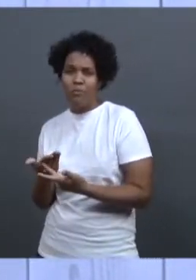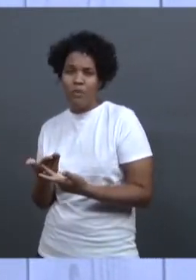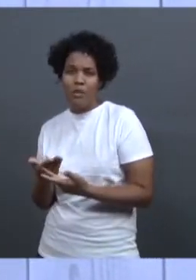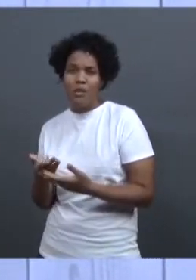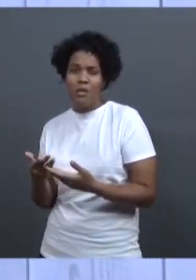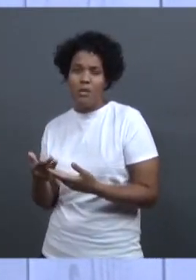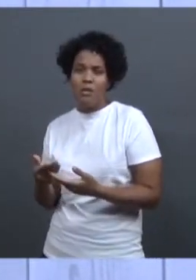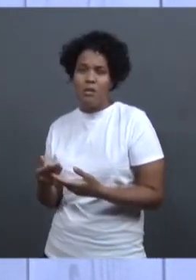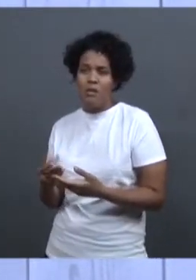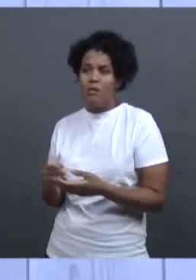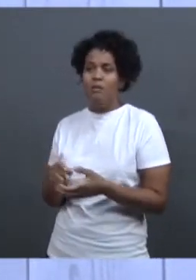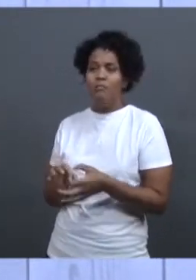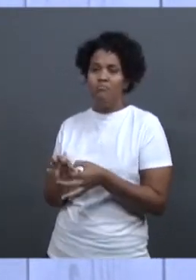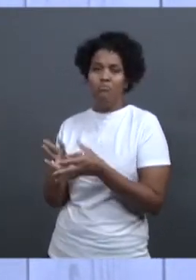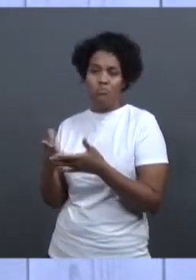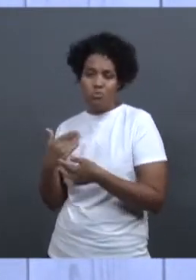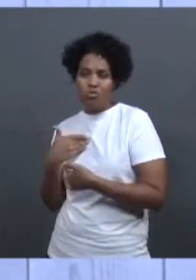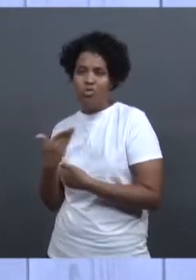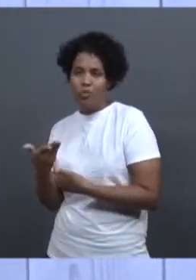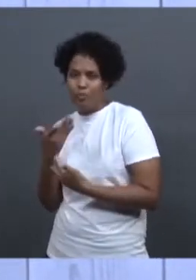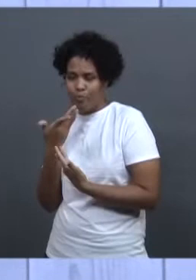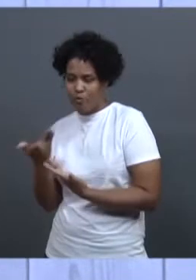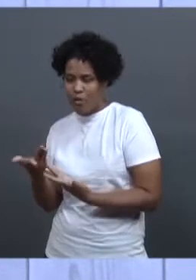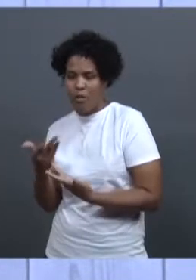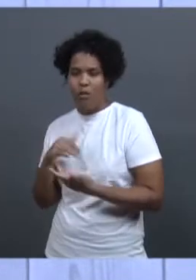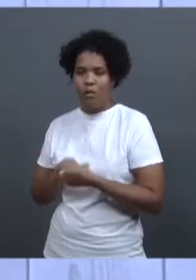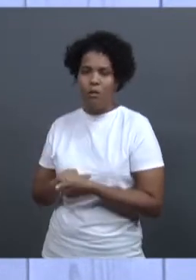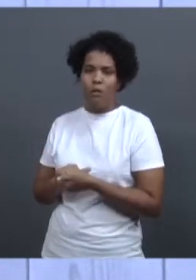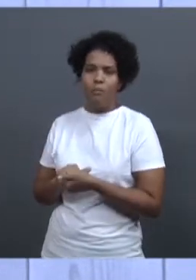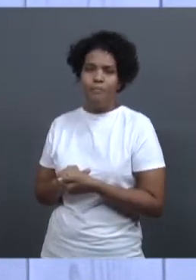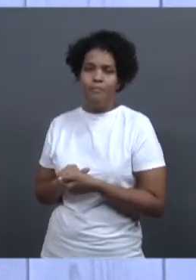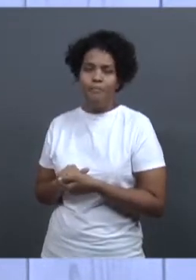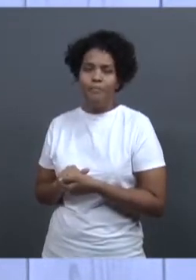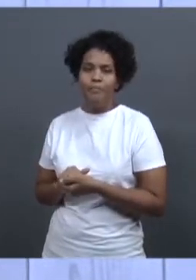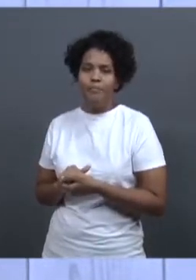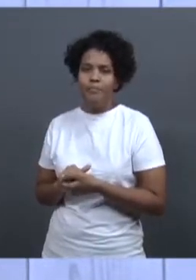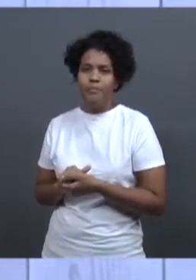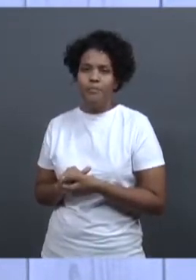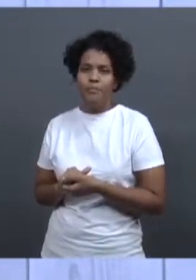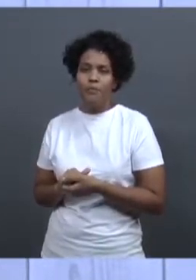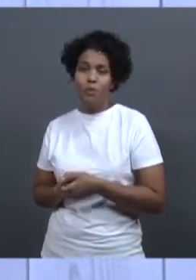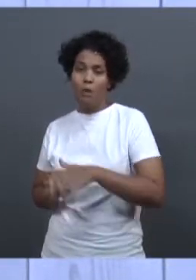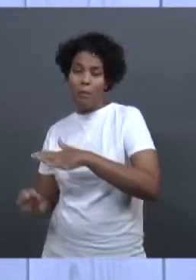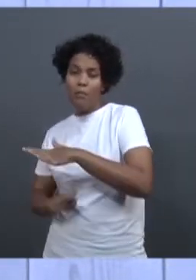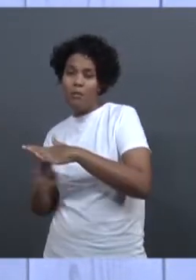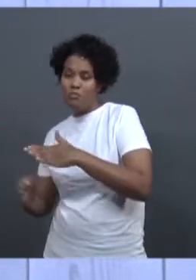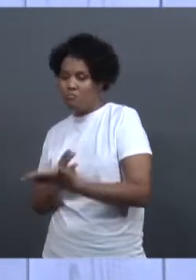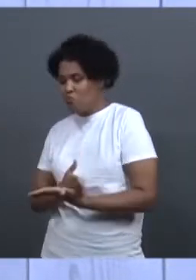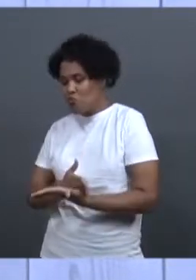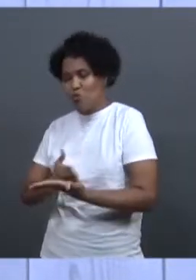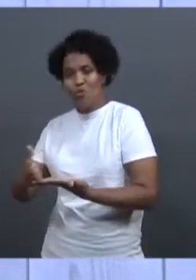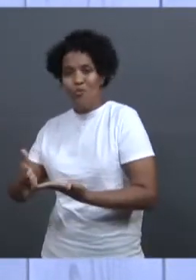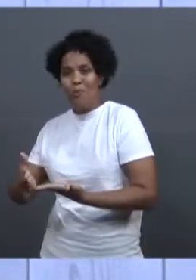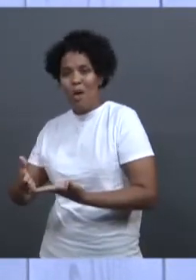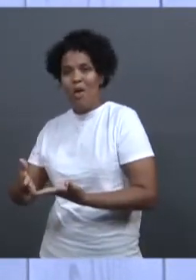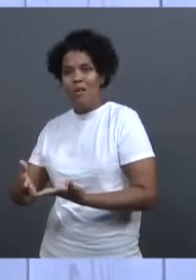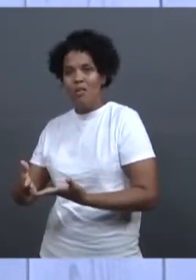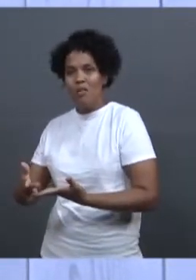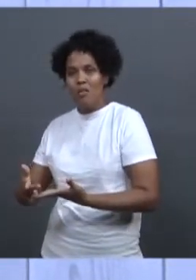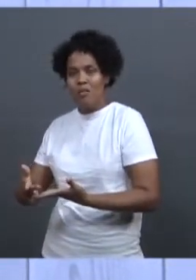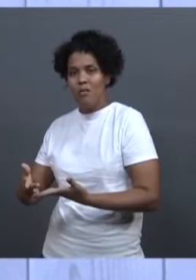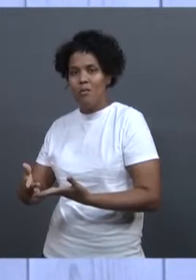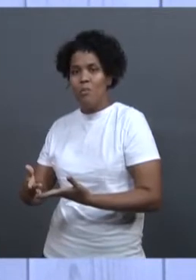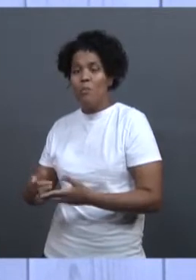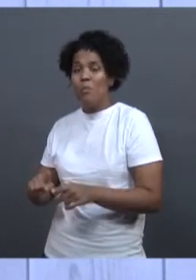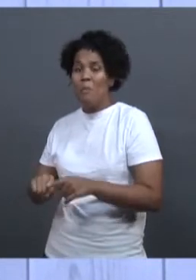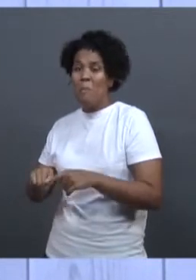licença de operação. É... O empreendimento começa a funcionar, mas o